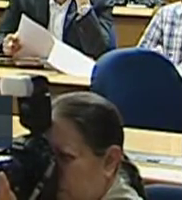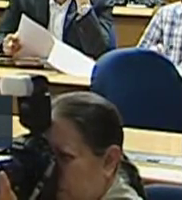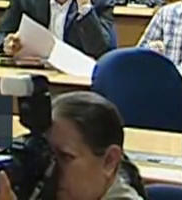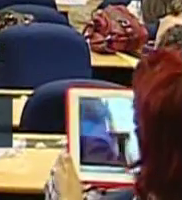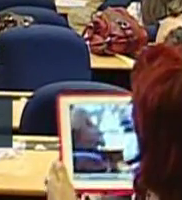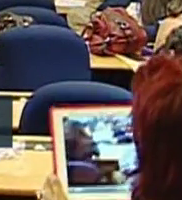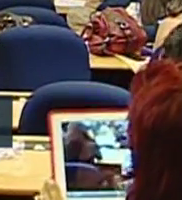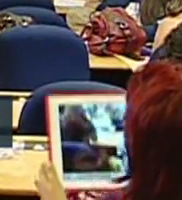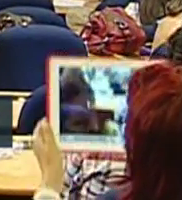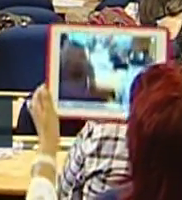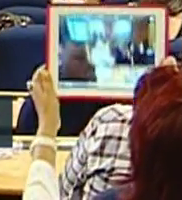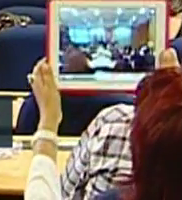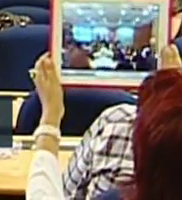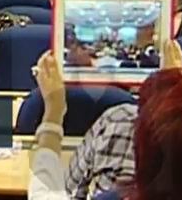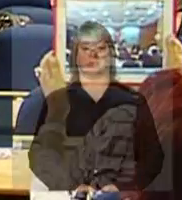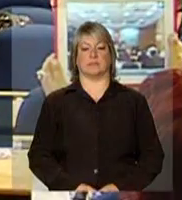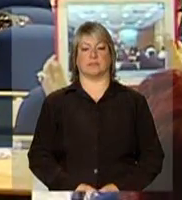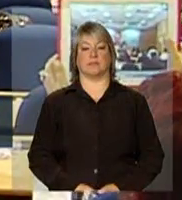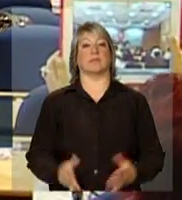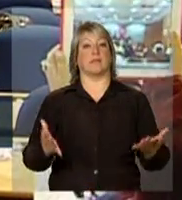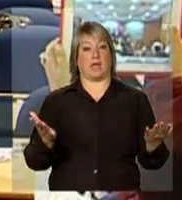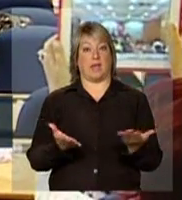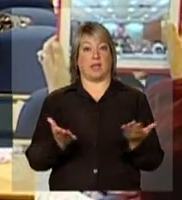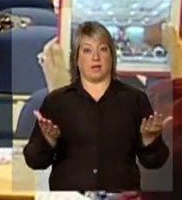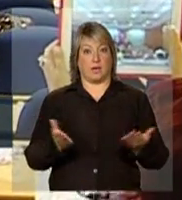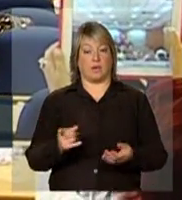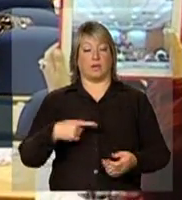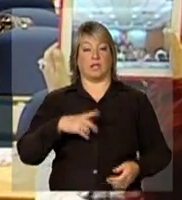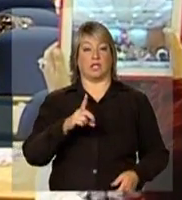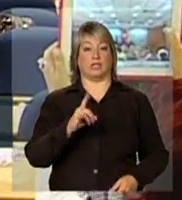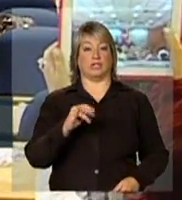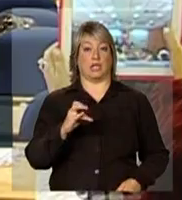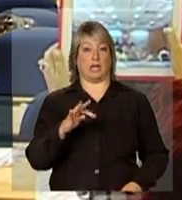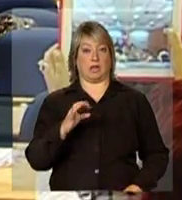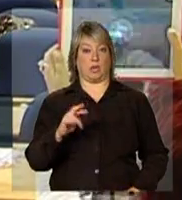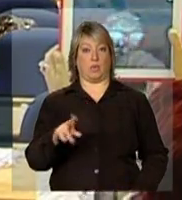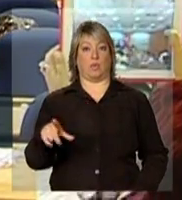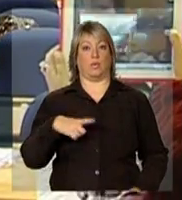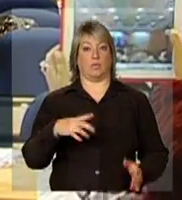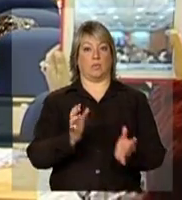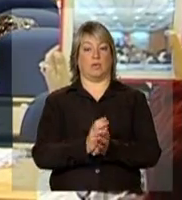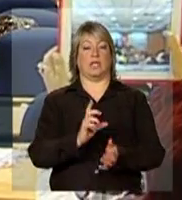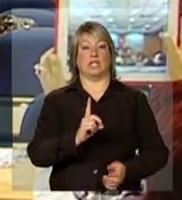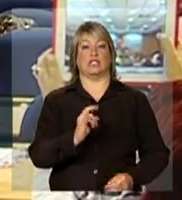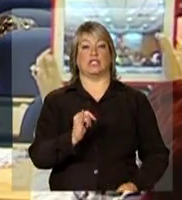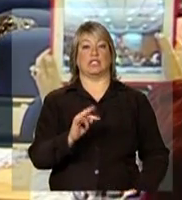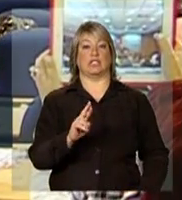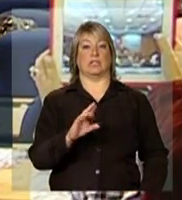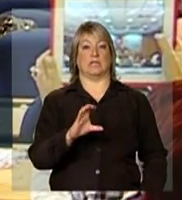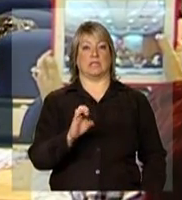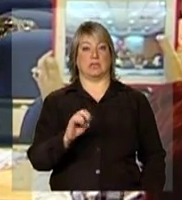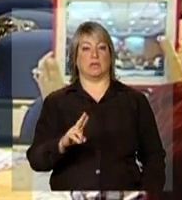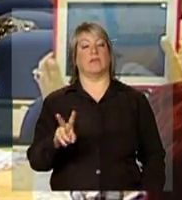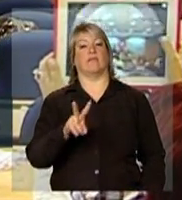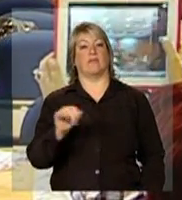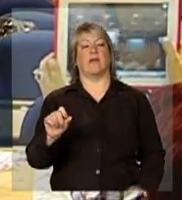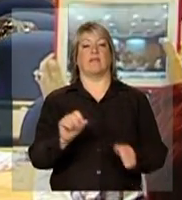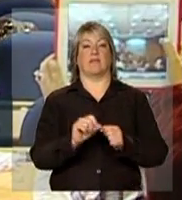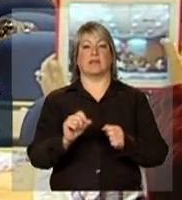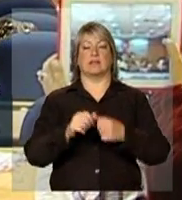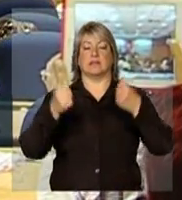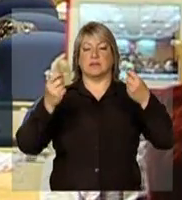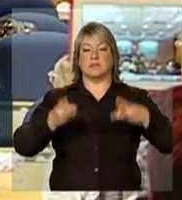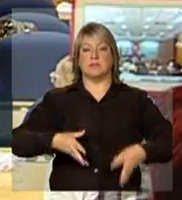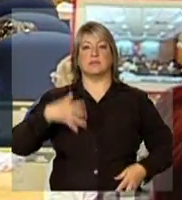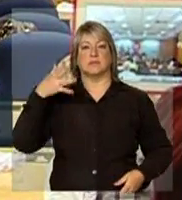Neste momento, o senhor diretor do departamento do STA e de hepatites virais, Dirceu Bartolomeu Greco, fará a apresentação